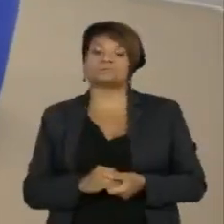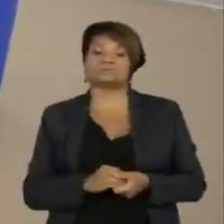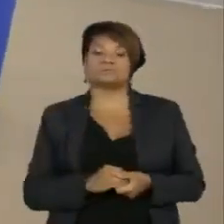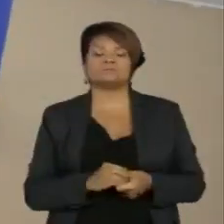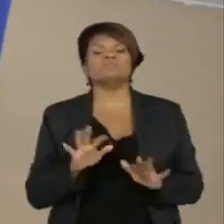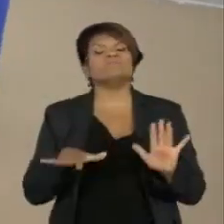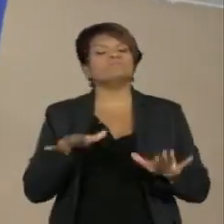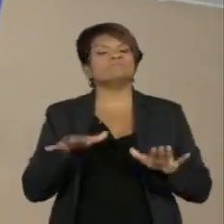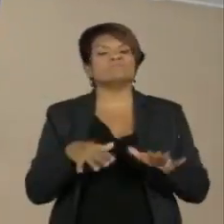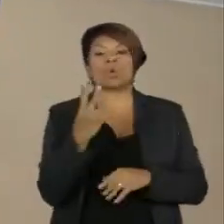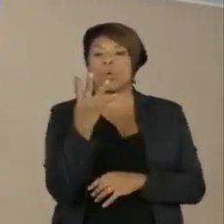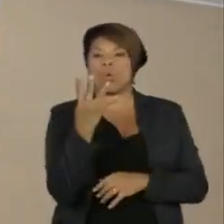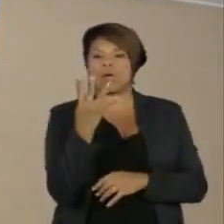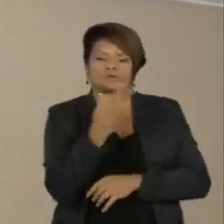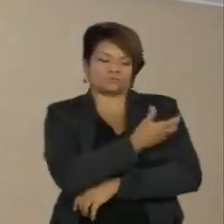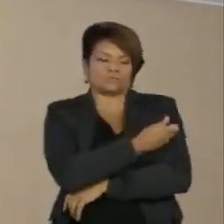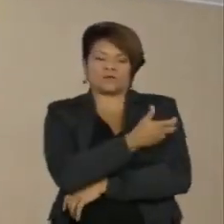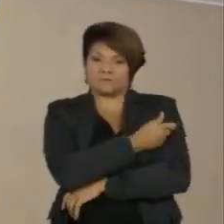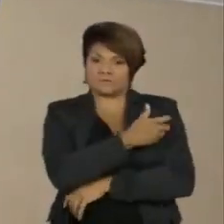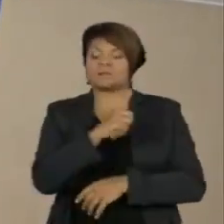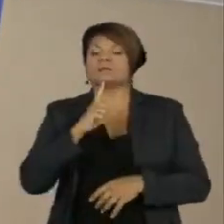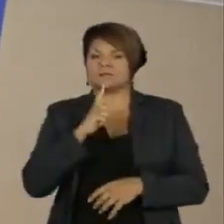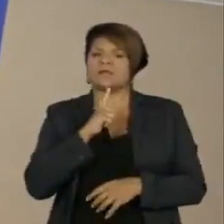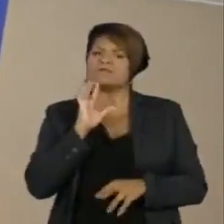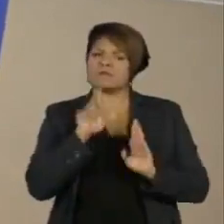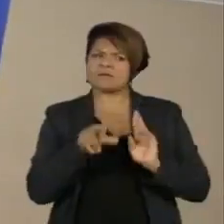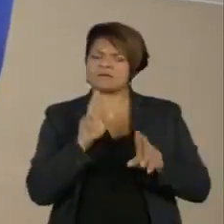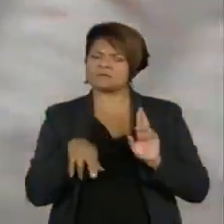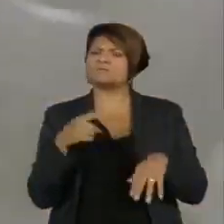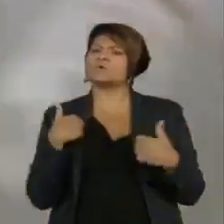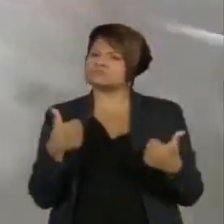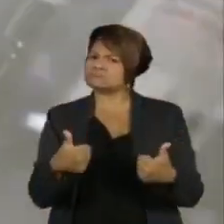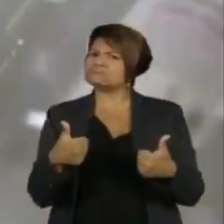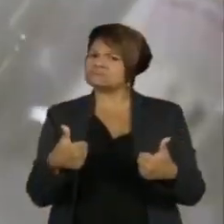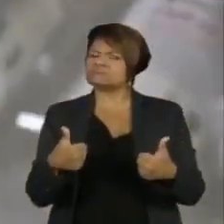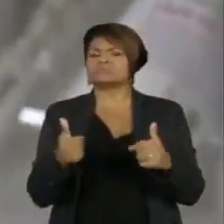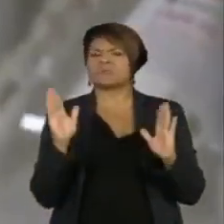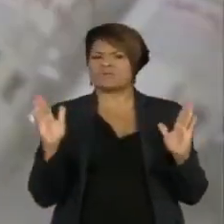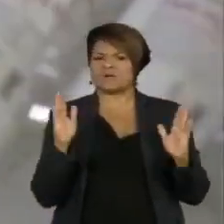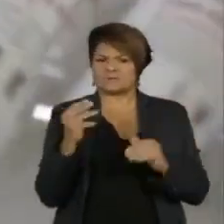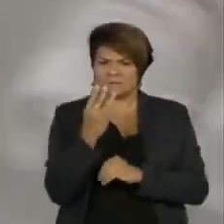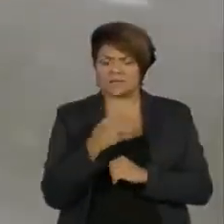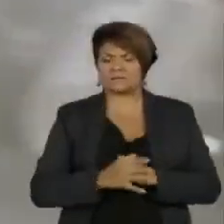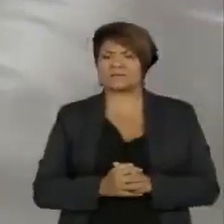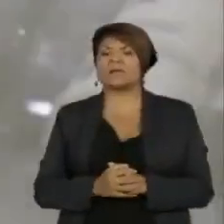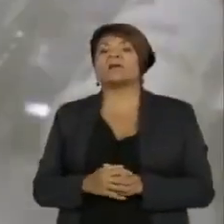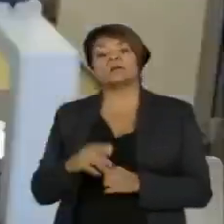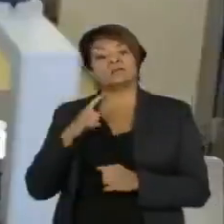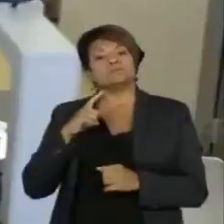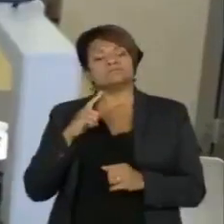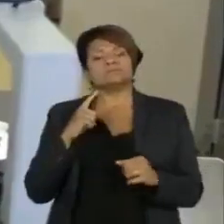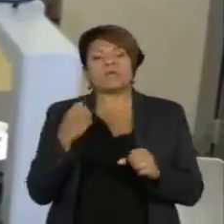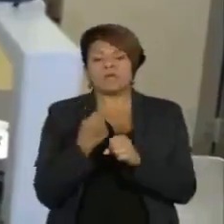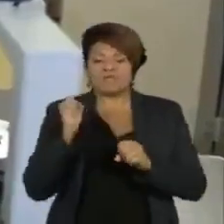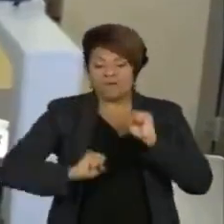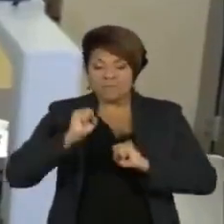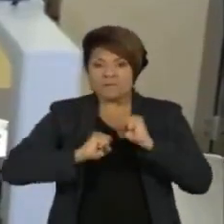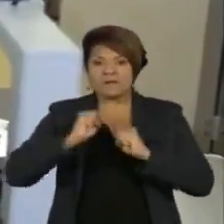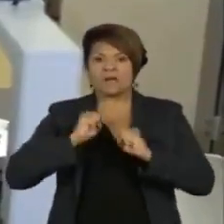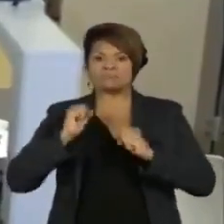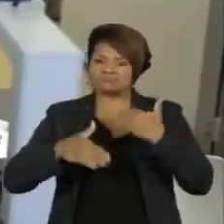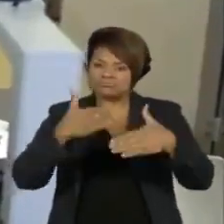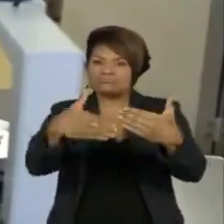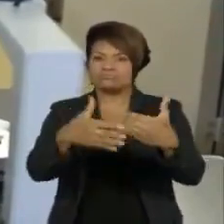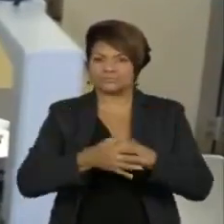quatro vacinas tiveram os resultados de eficácia da fase 3 divulgados pelos desenvolvedores, o que abre caminho